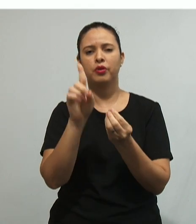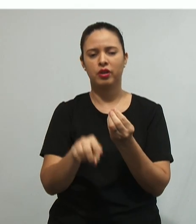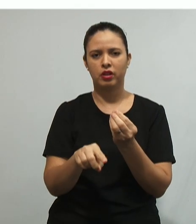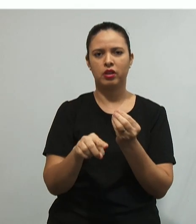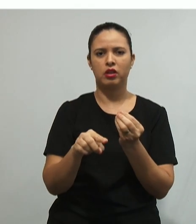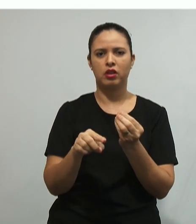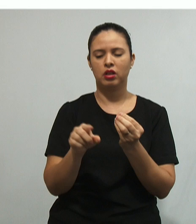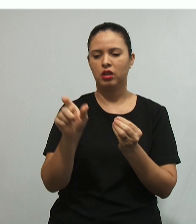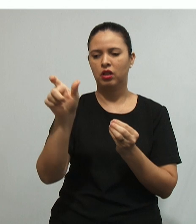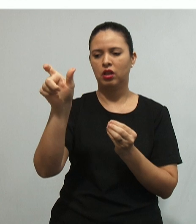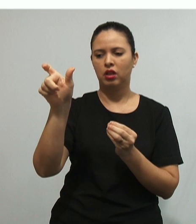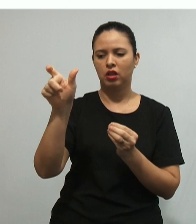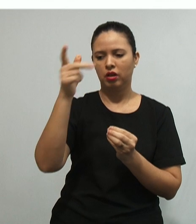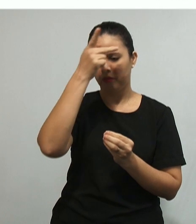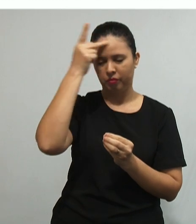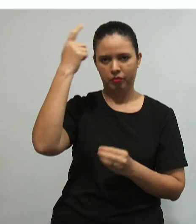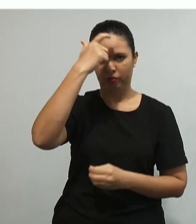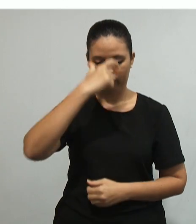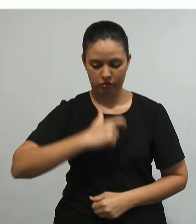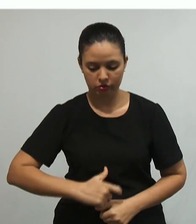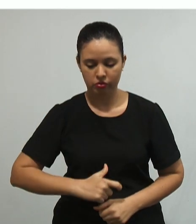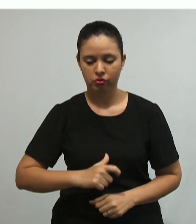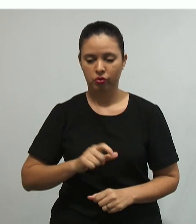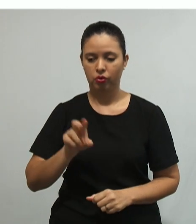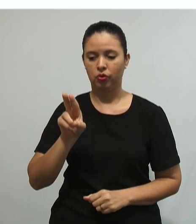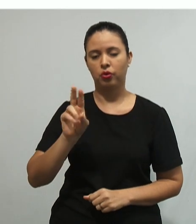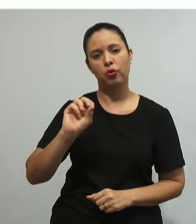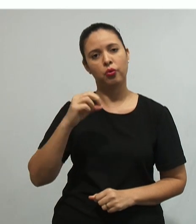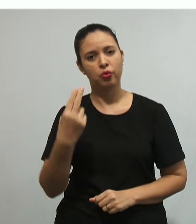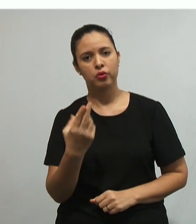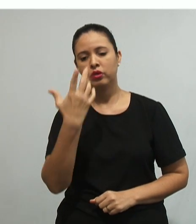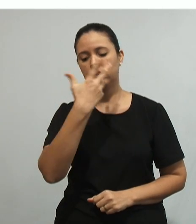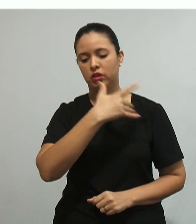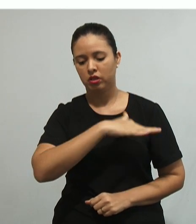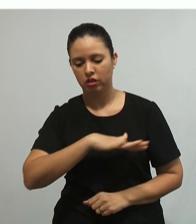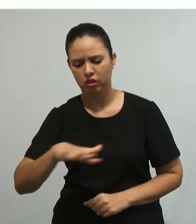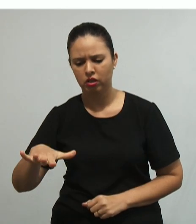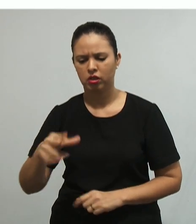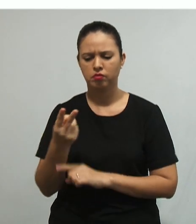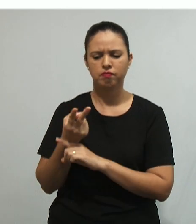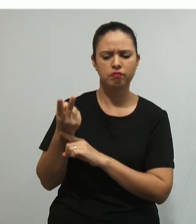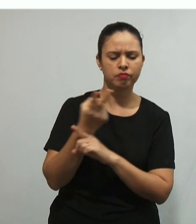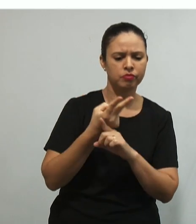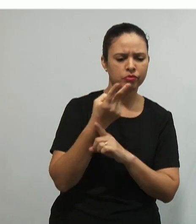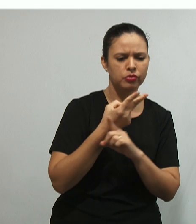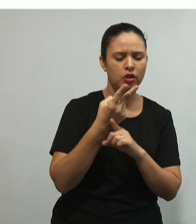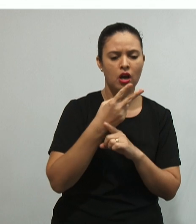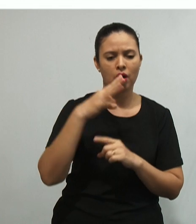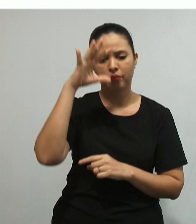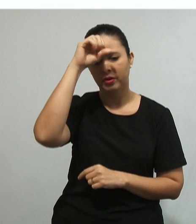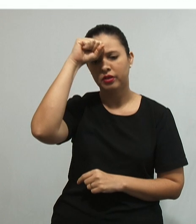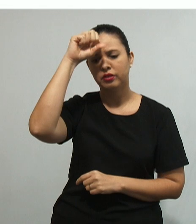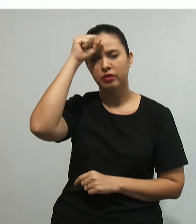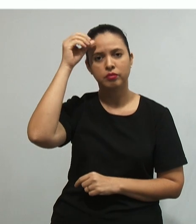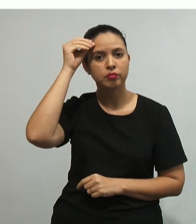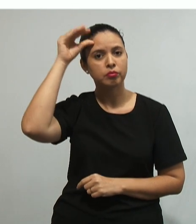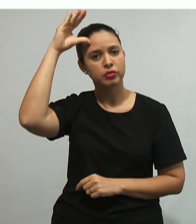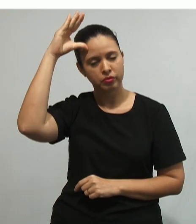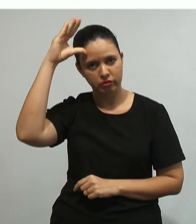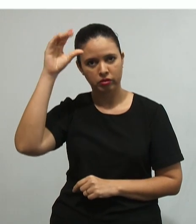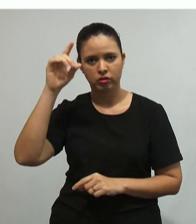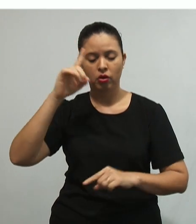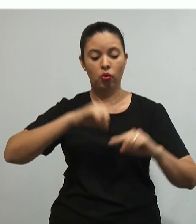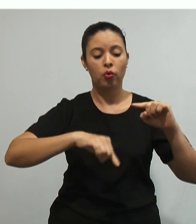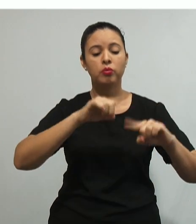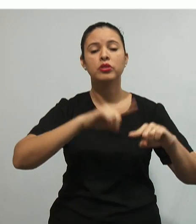sujeito sobre os objetos, em que o sujeito é sempre aquele que vai em busca de conhecimento. O objeto é